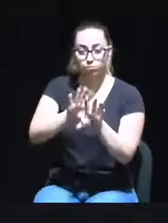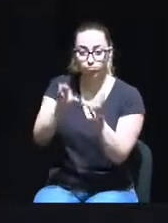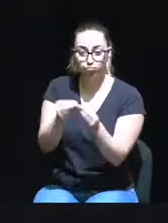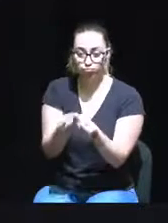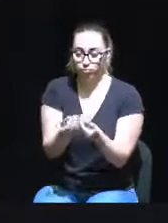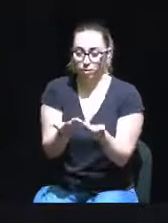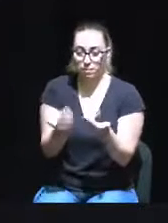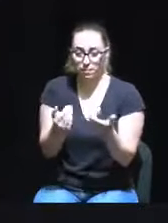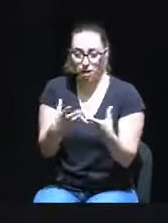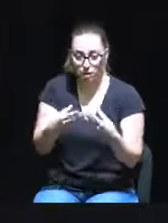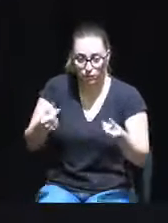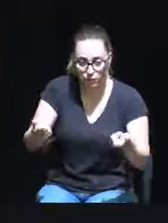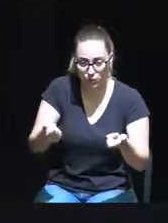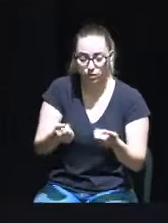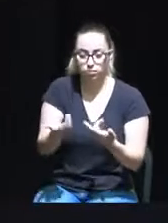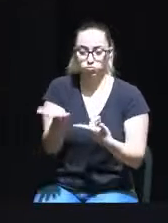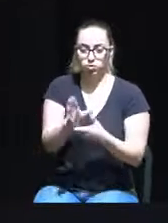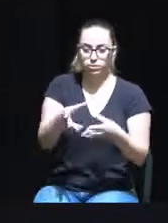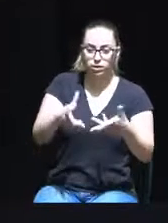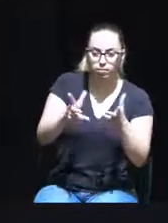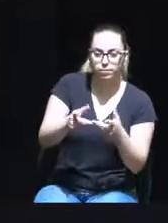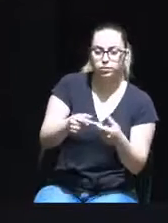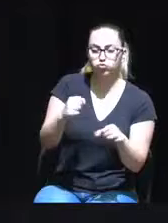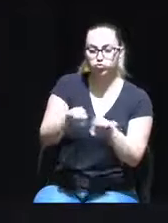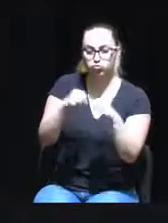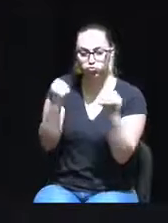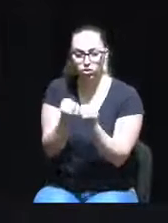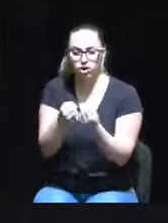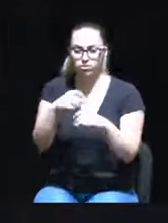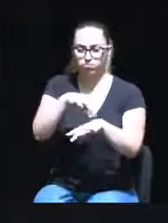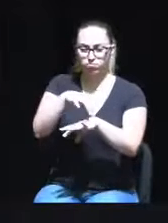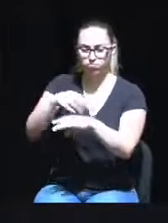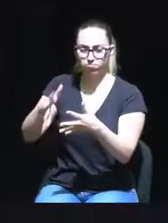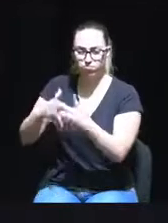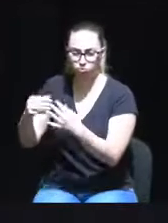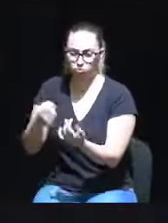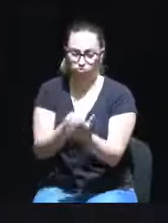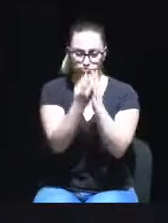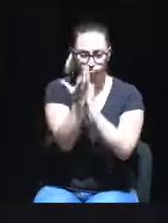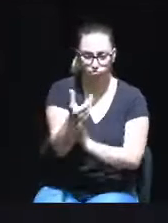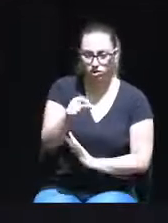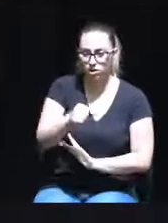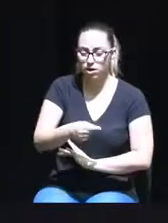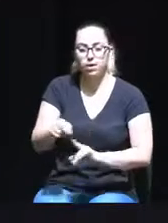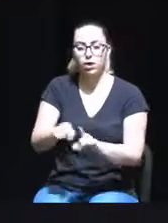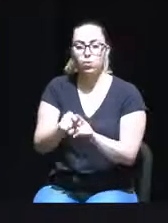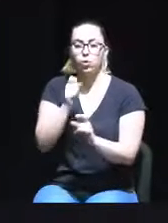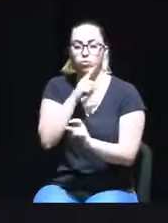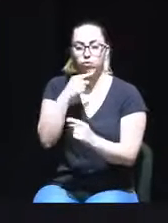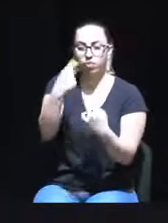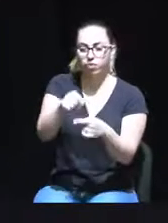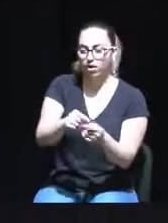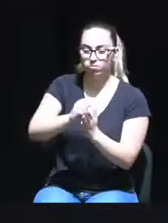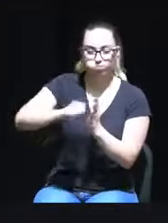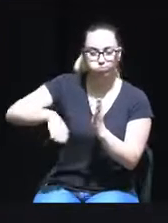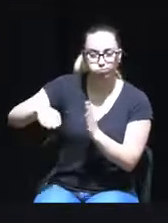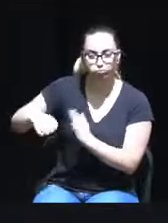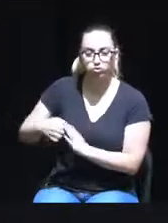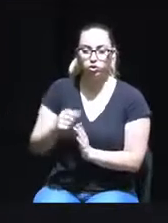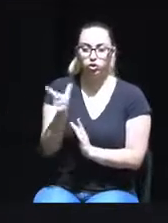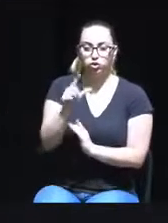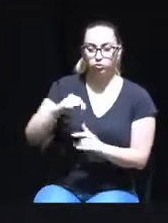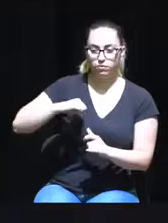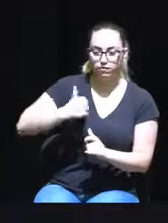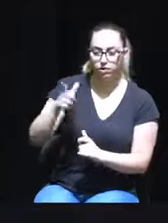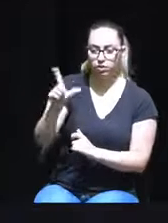delas por resolver, desde equipamentos sociais a infraestruturas várias, desperdiçando as oportunidades da Lisboa Capital Verde e da Lisboa Capital do